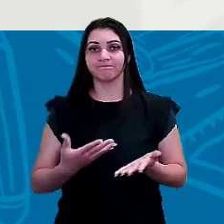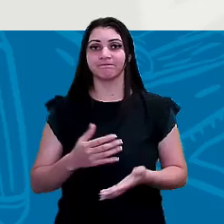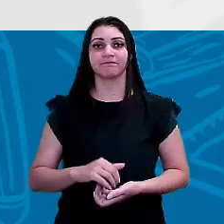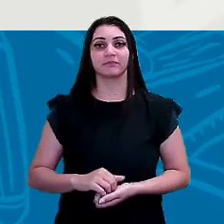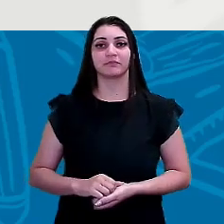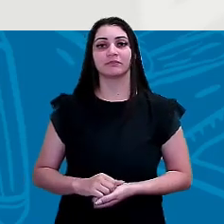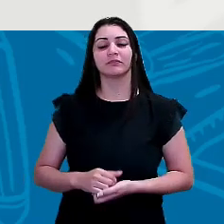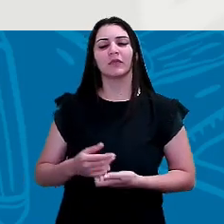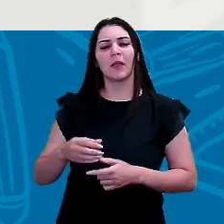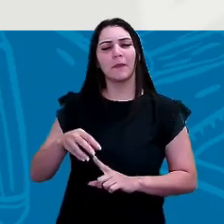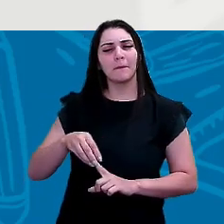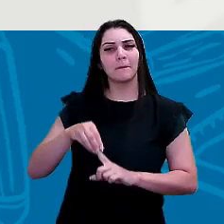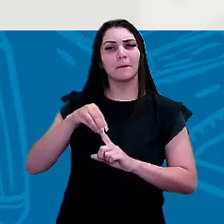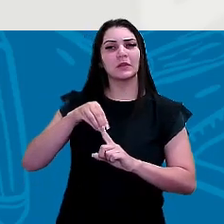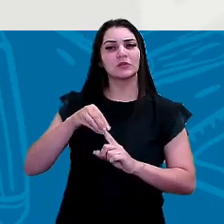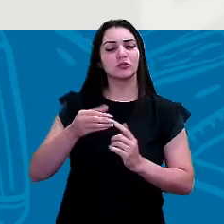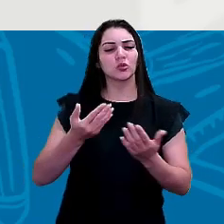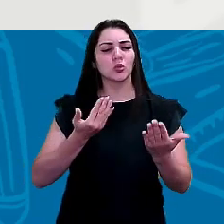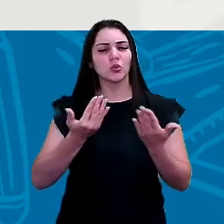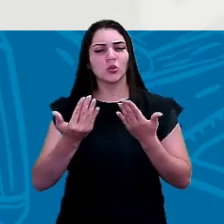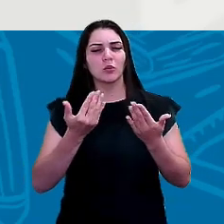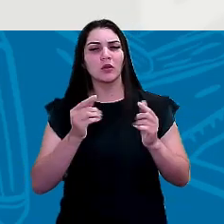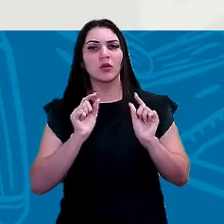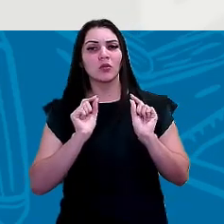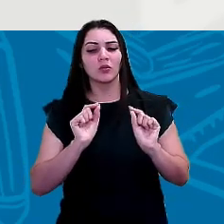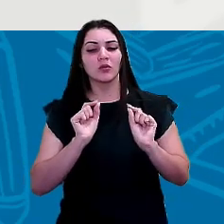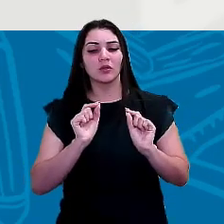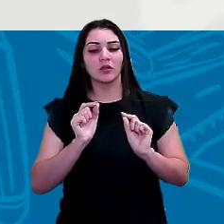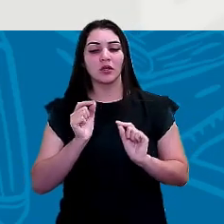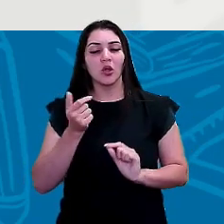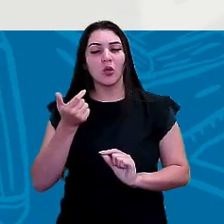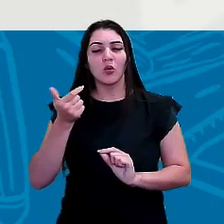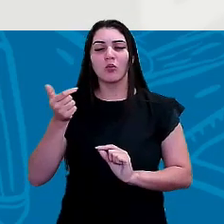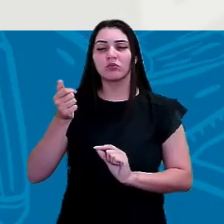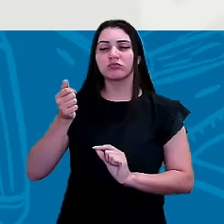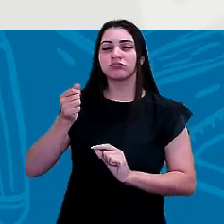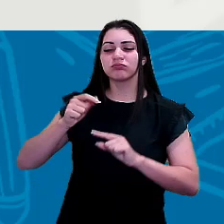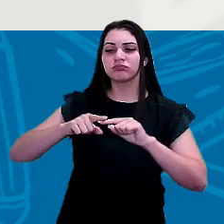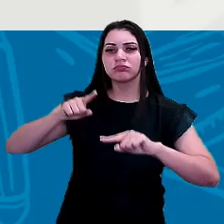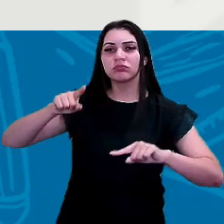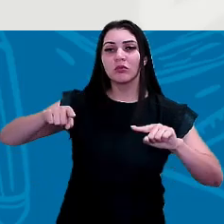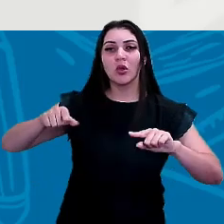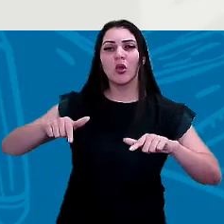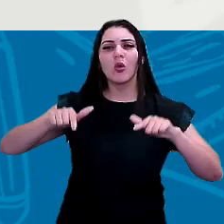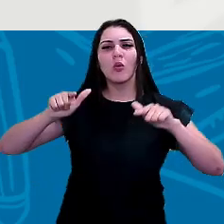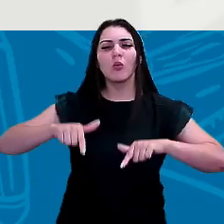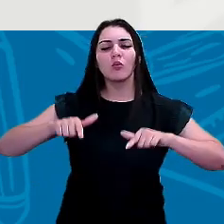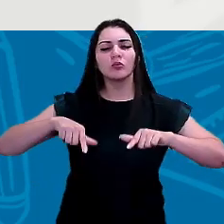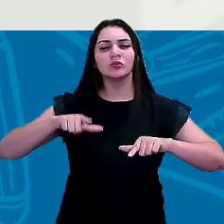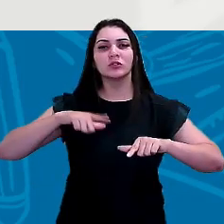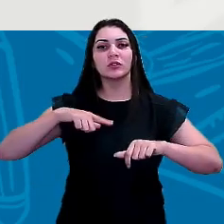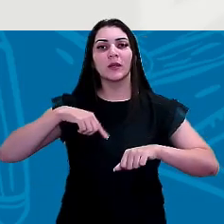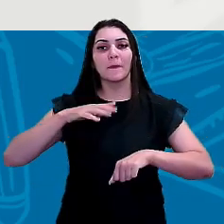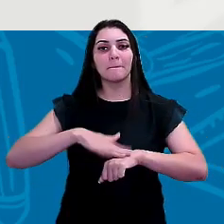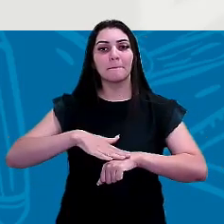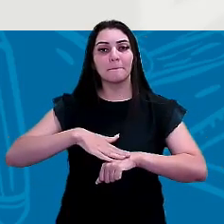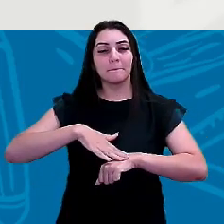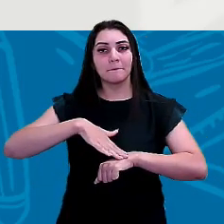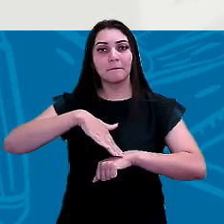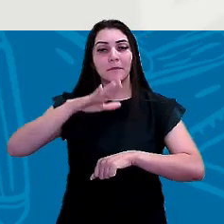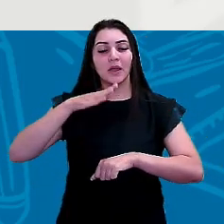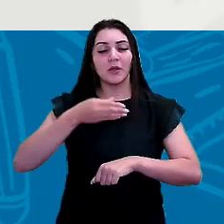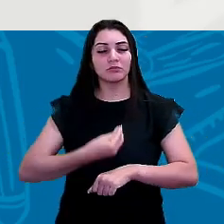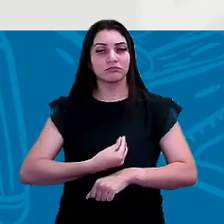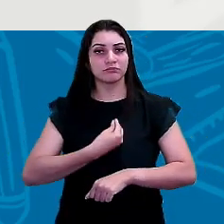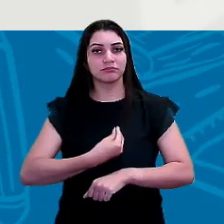E, principalmente, se nós compararmos aqui em cima, esse outro gráfico, onde é que está a maior parte, onde há a maior